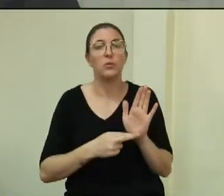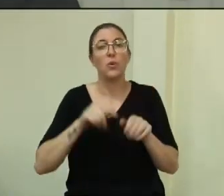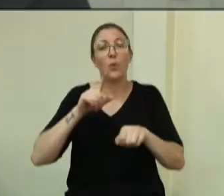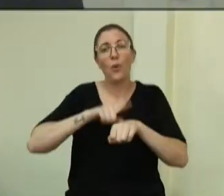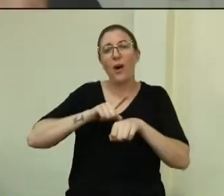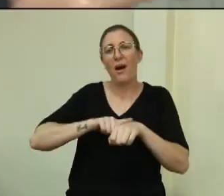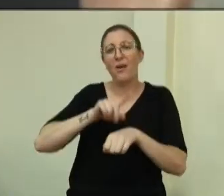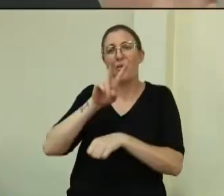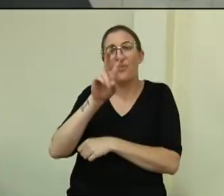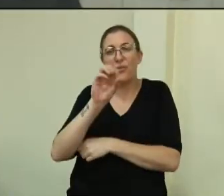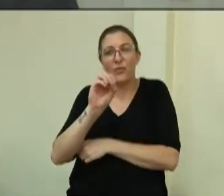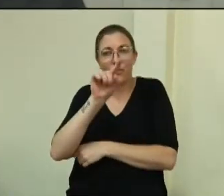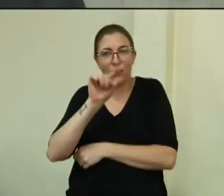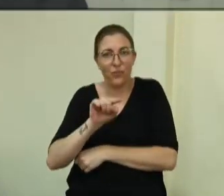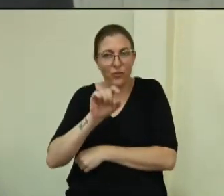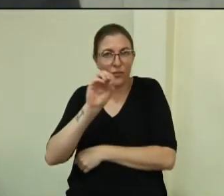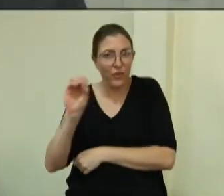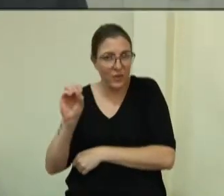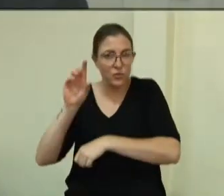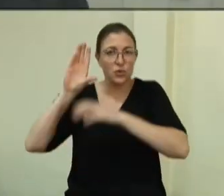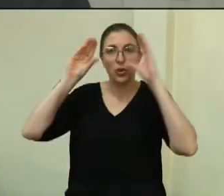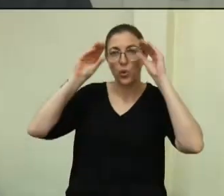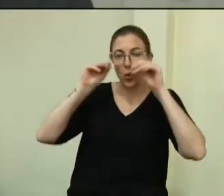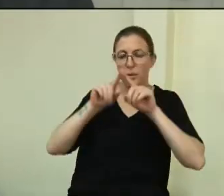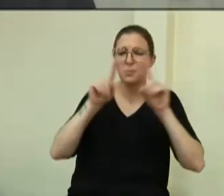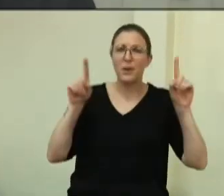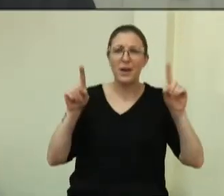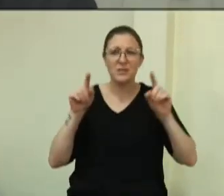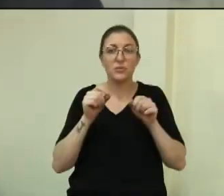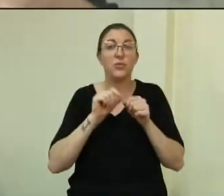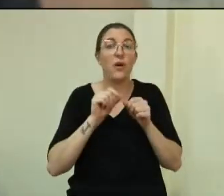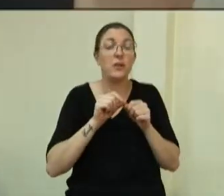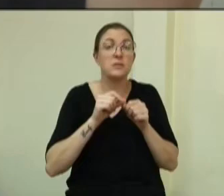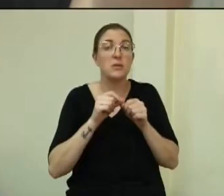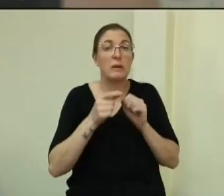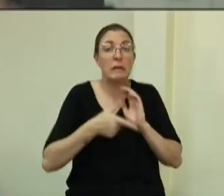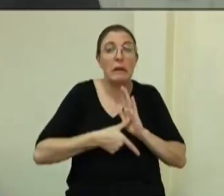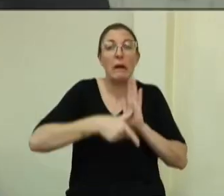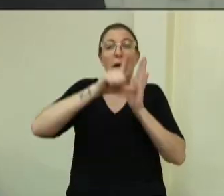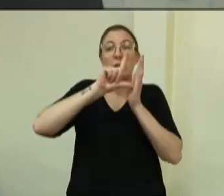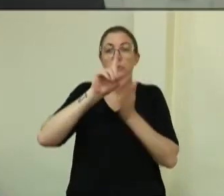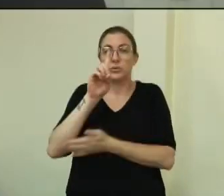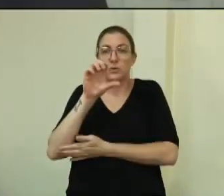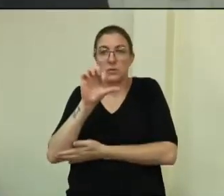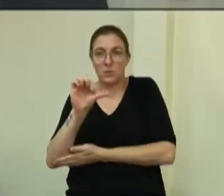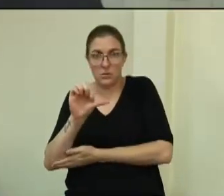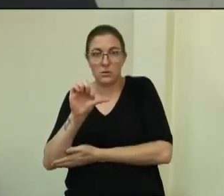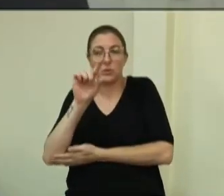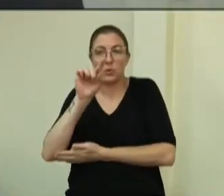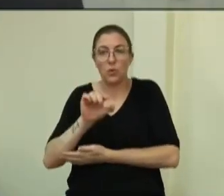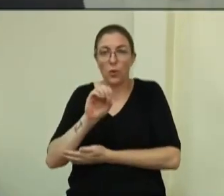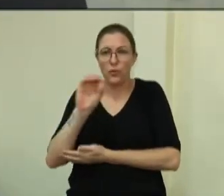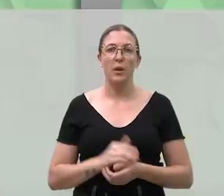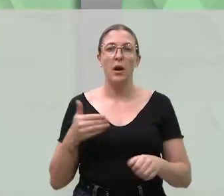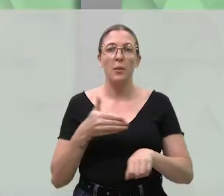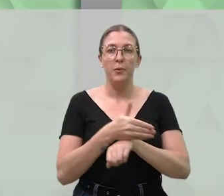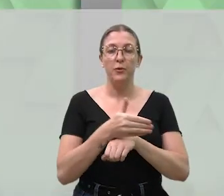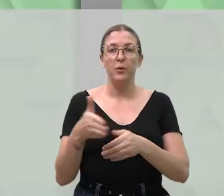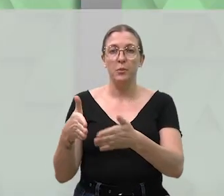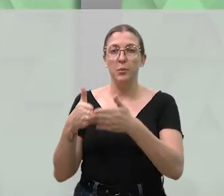uma horinha, em virtude do número de homenageadas também, para que a gente não se estenda muito ao tardar da noite.